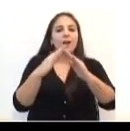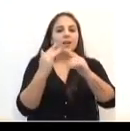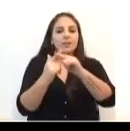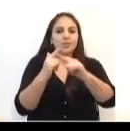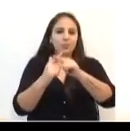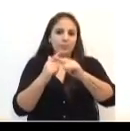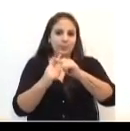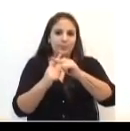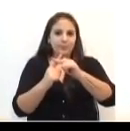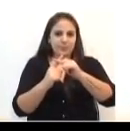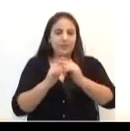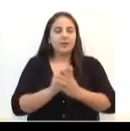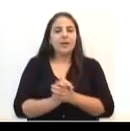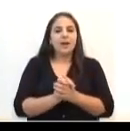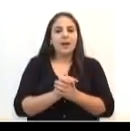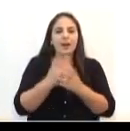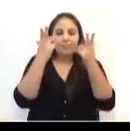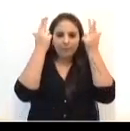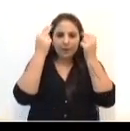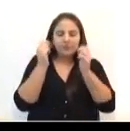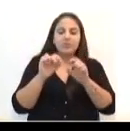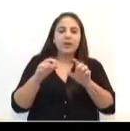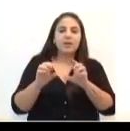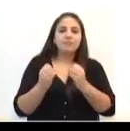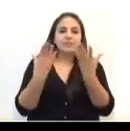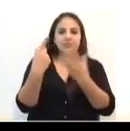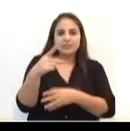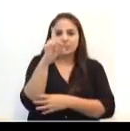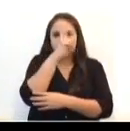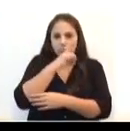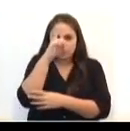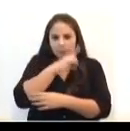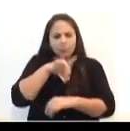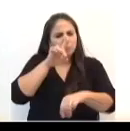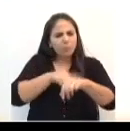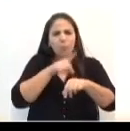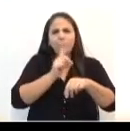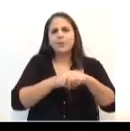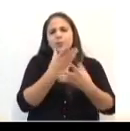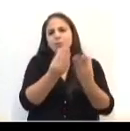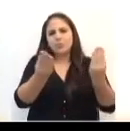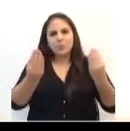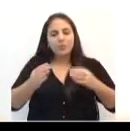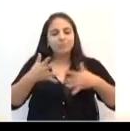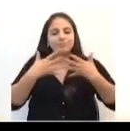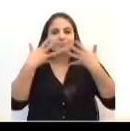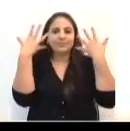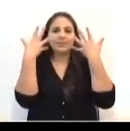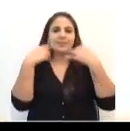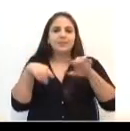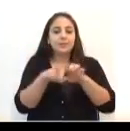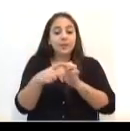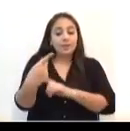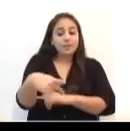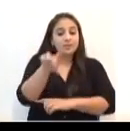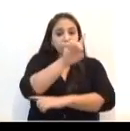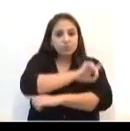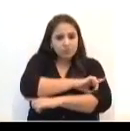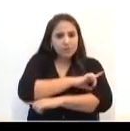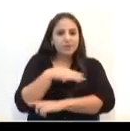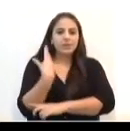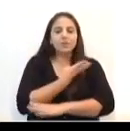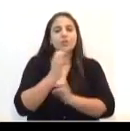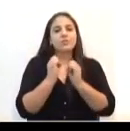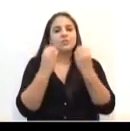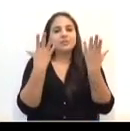A Páscoa é celebrada neste domingo e é um momento carregado de muita alegria, pois é nesta data que